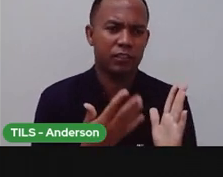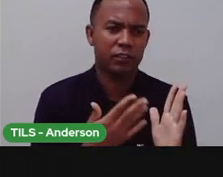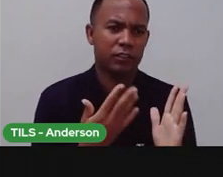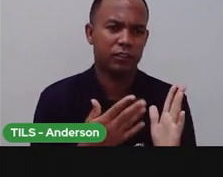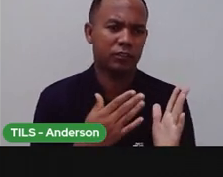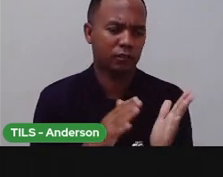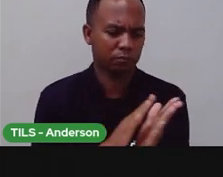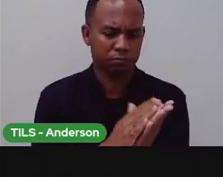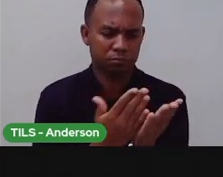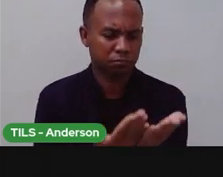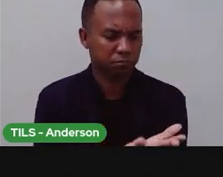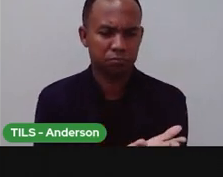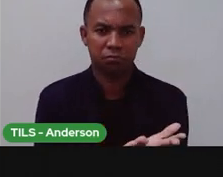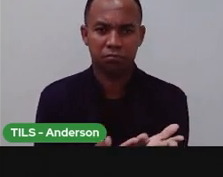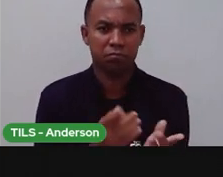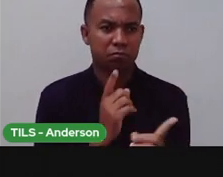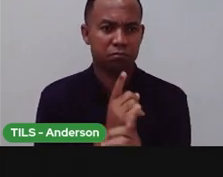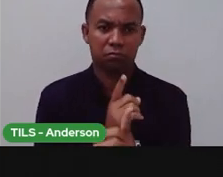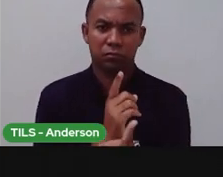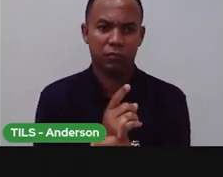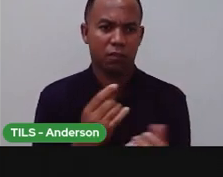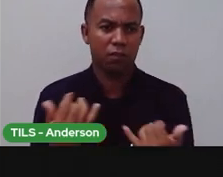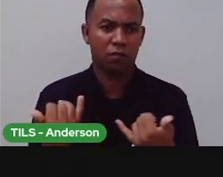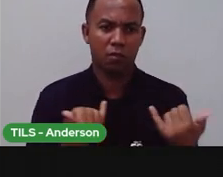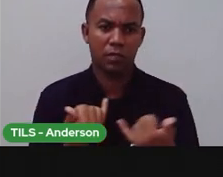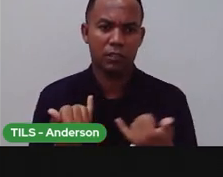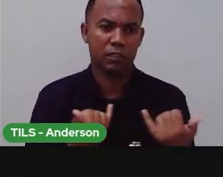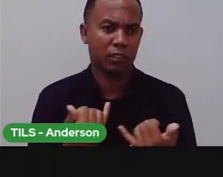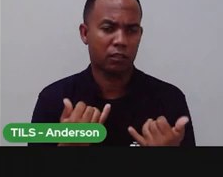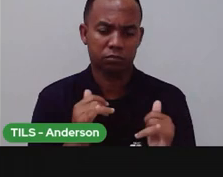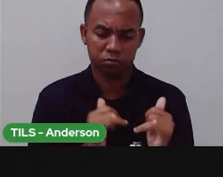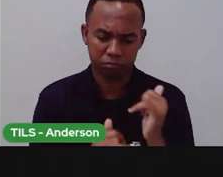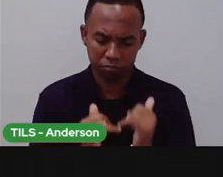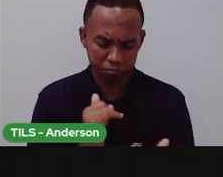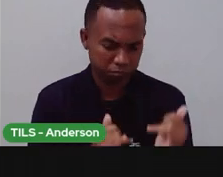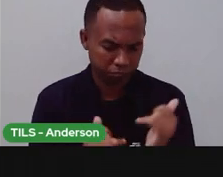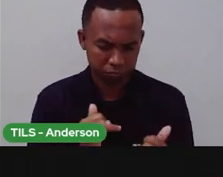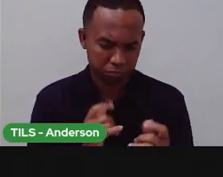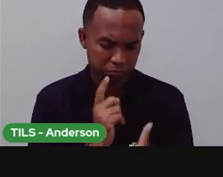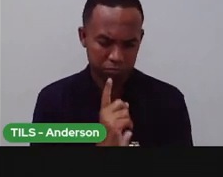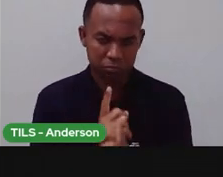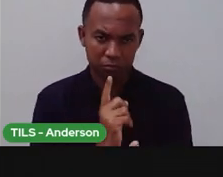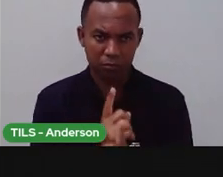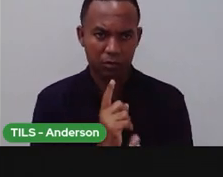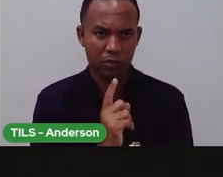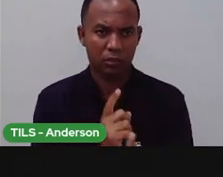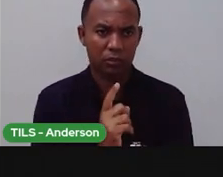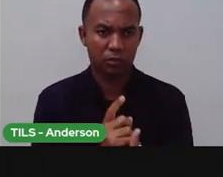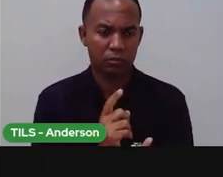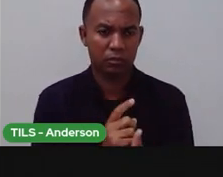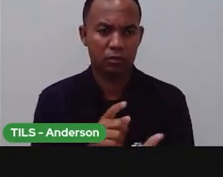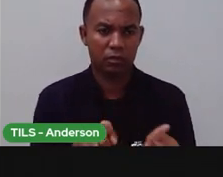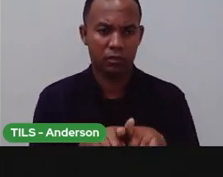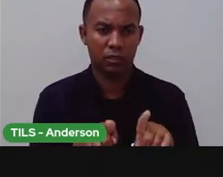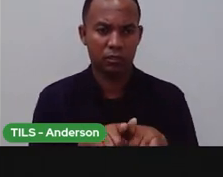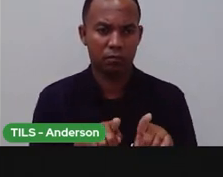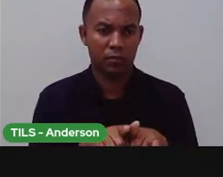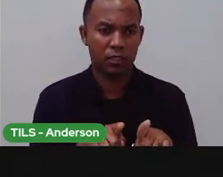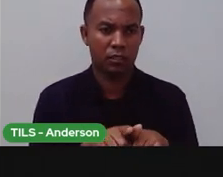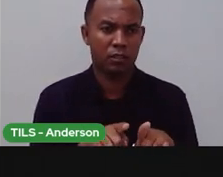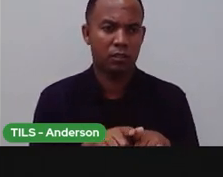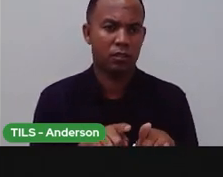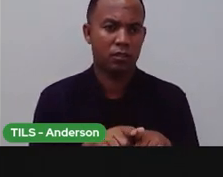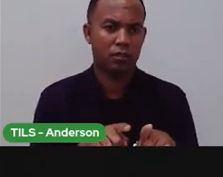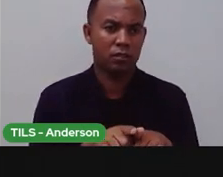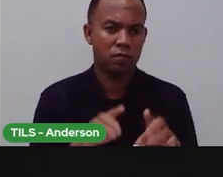em um folheto, a gente pode encontrar o que é informação aonde? Em sites, a gente pode encontrar informações aqui no próprio YouTube, a gente